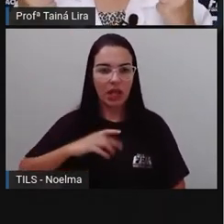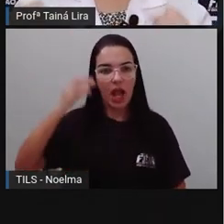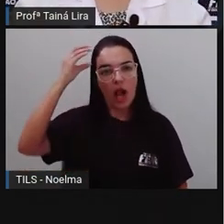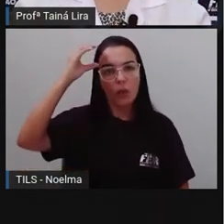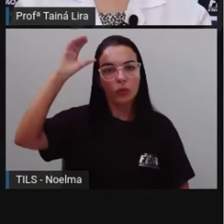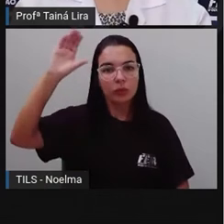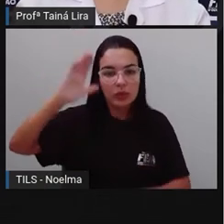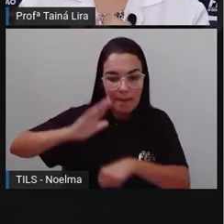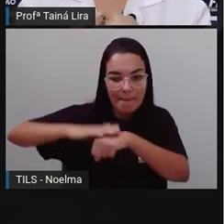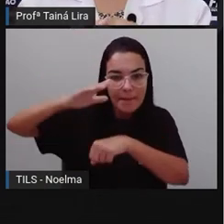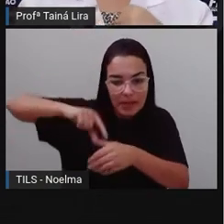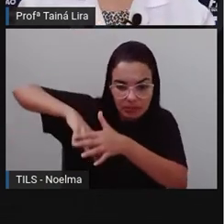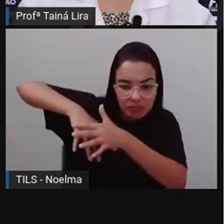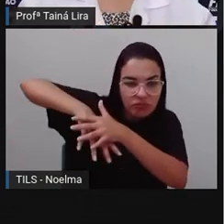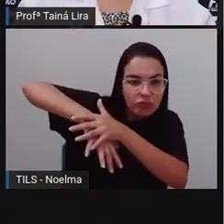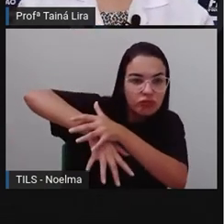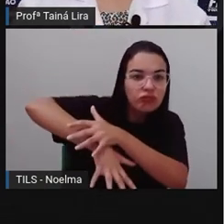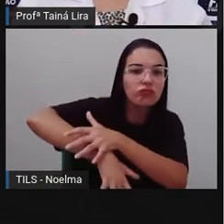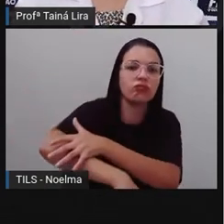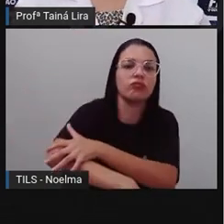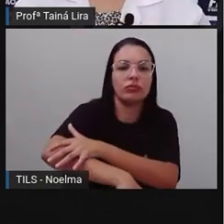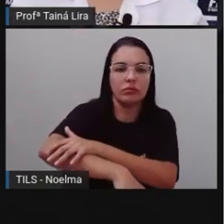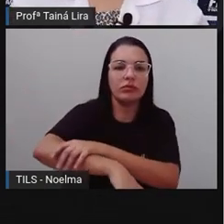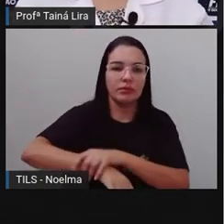mais enraizada, não é verdade?